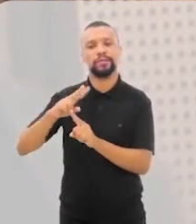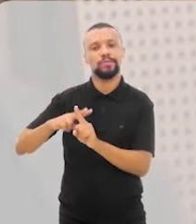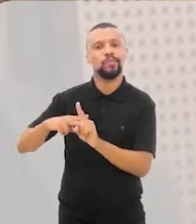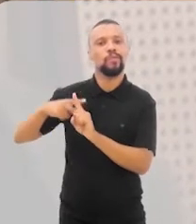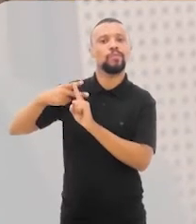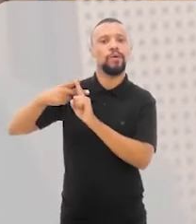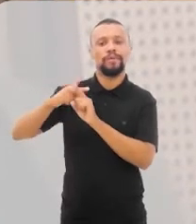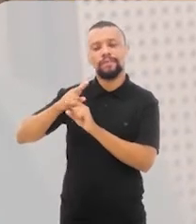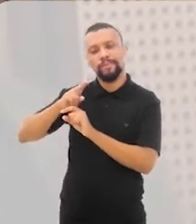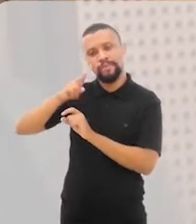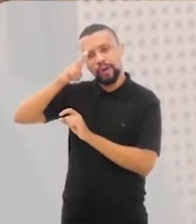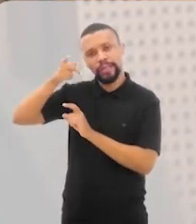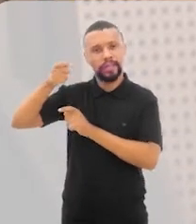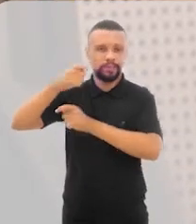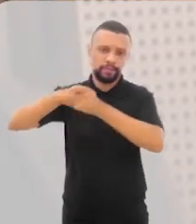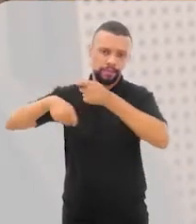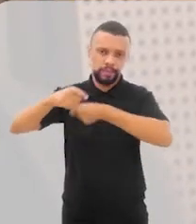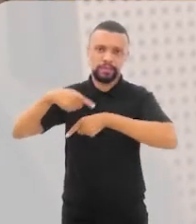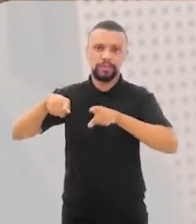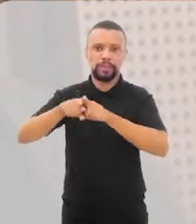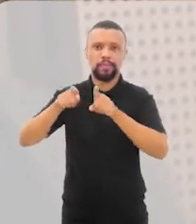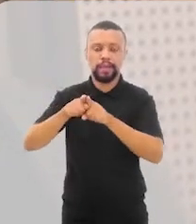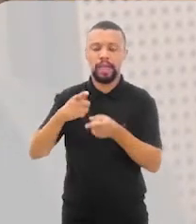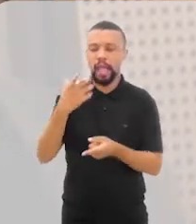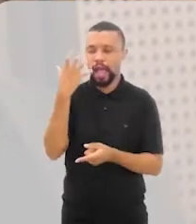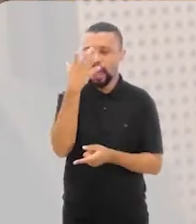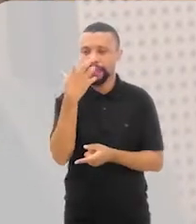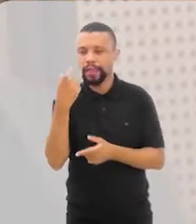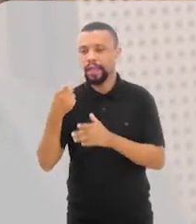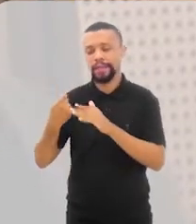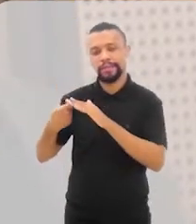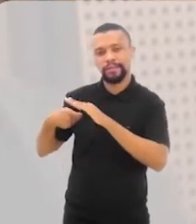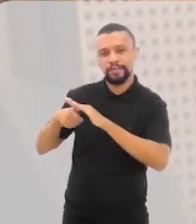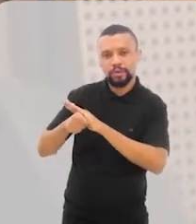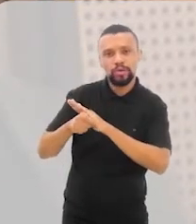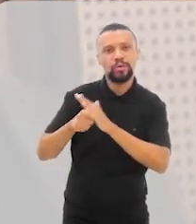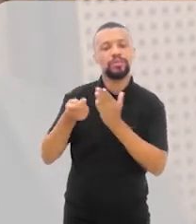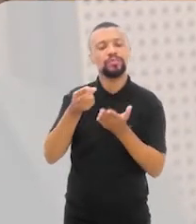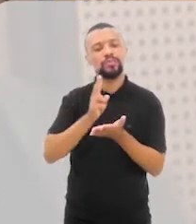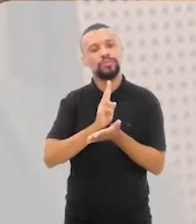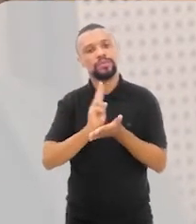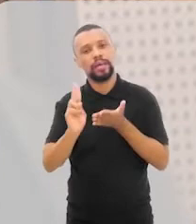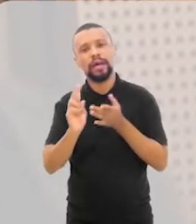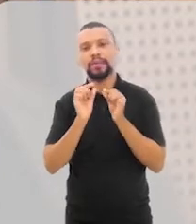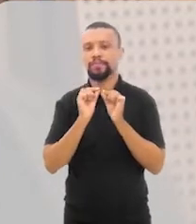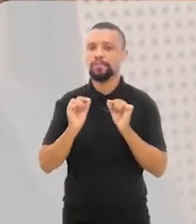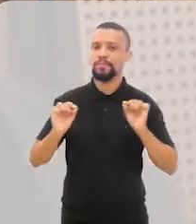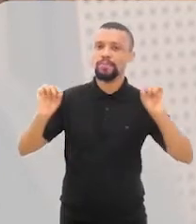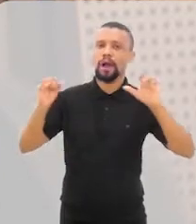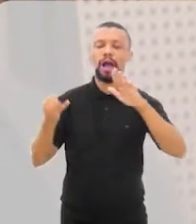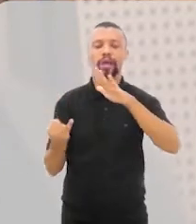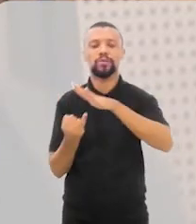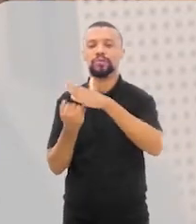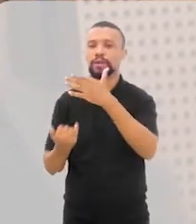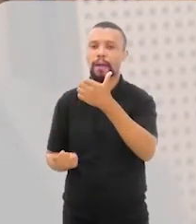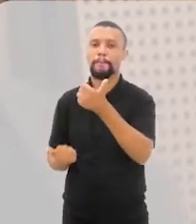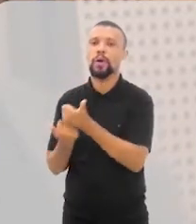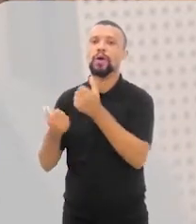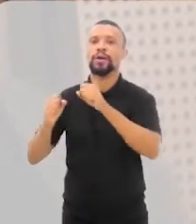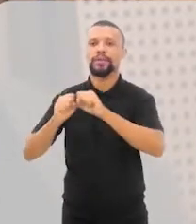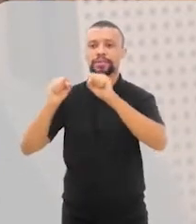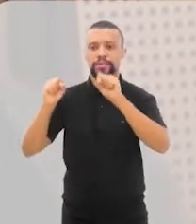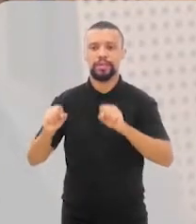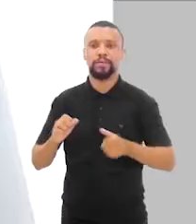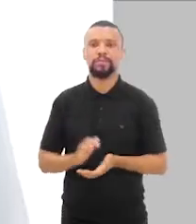negócios e atrair também com isso investidores, financiadores, universidades ou outras organizações que apoiam